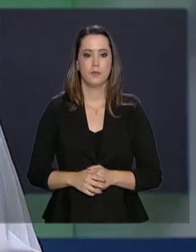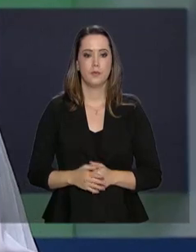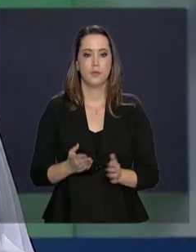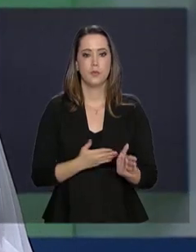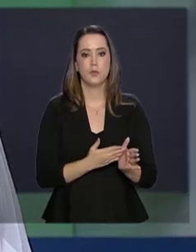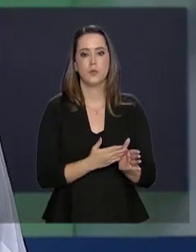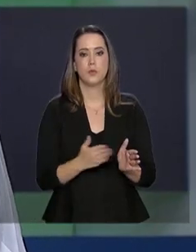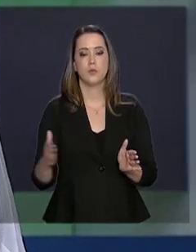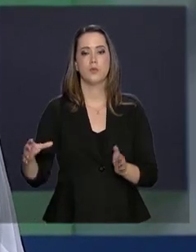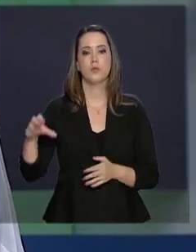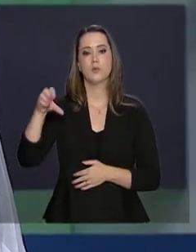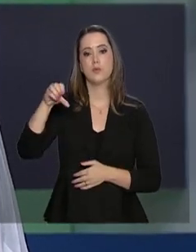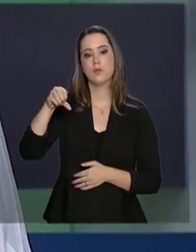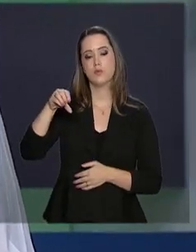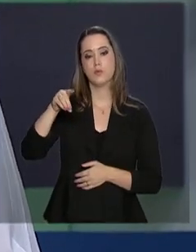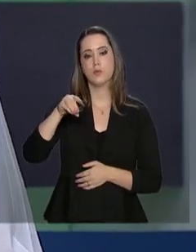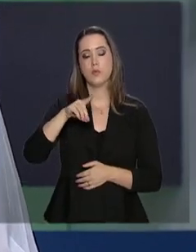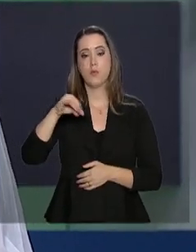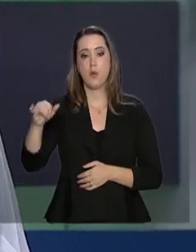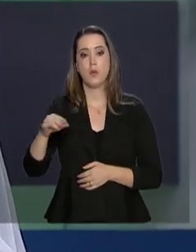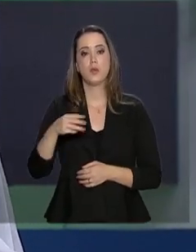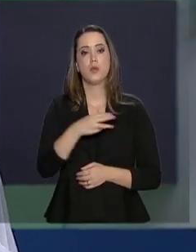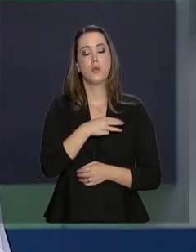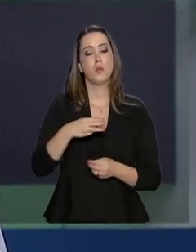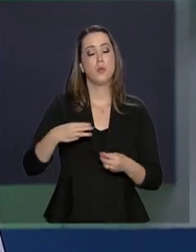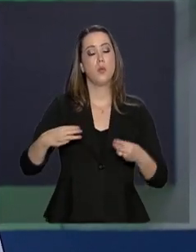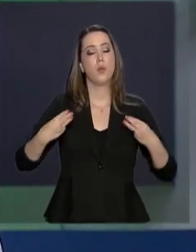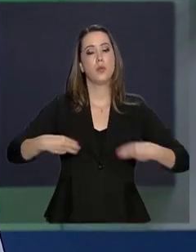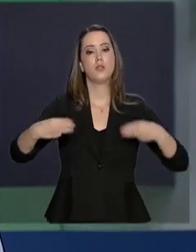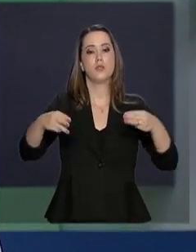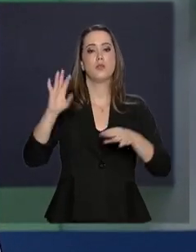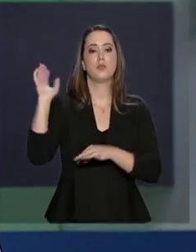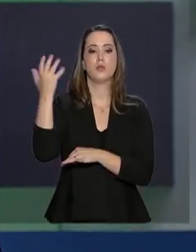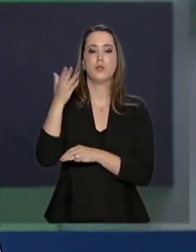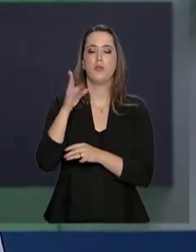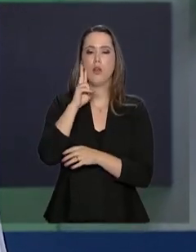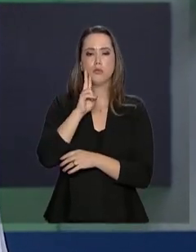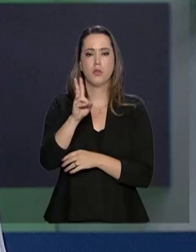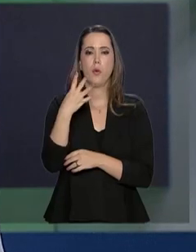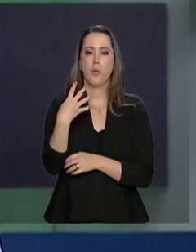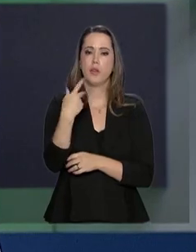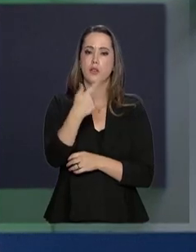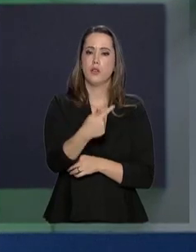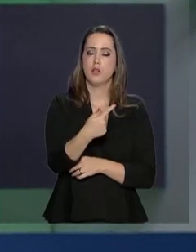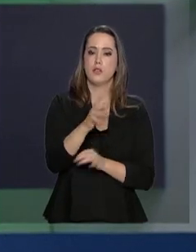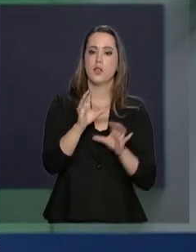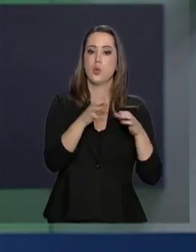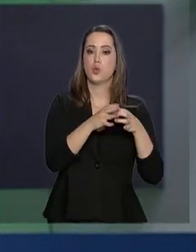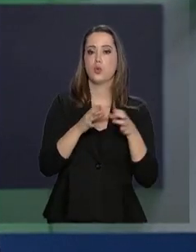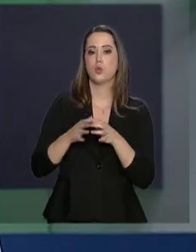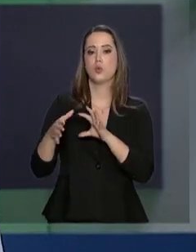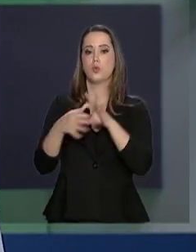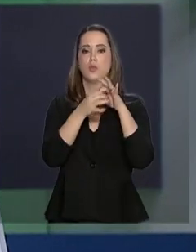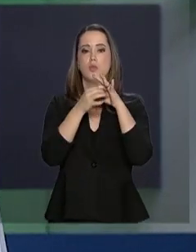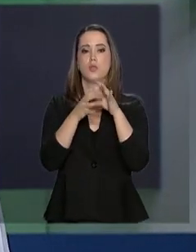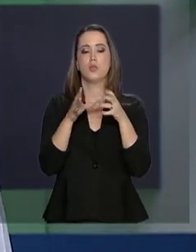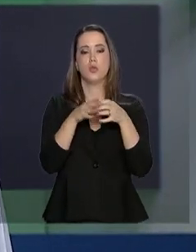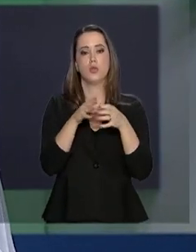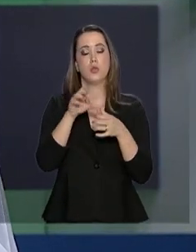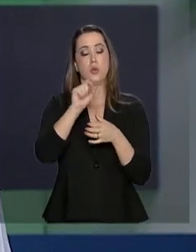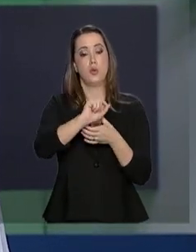Pelos próximos 90 dias, o Ministério do Meio Ambiente vai analisar 47 convênios e parcerias com organizações não